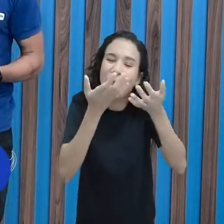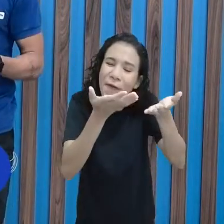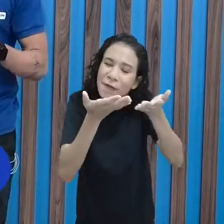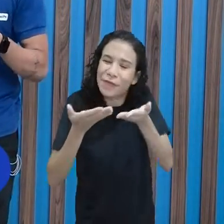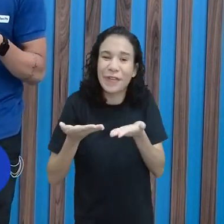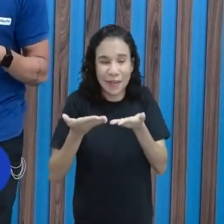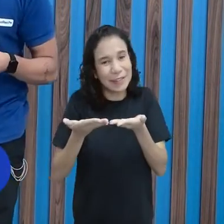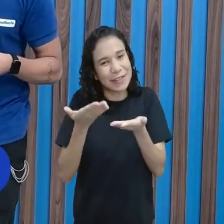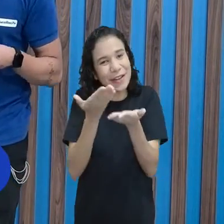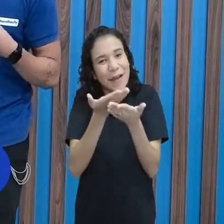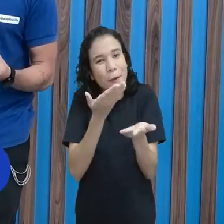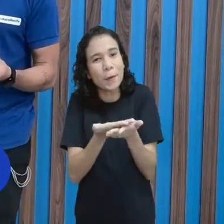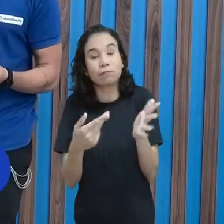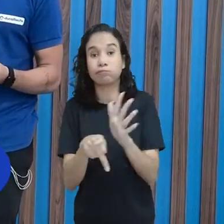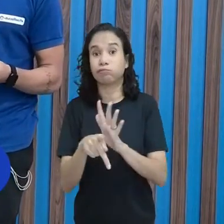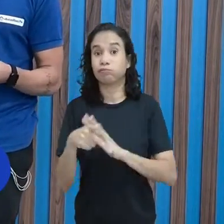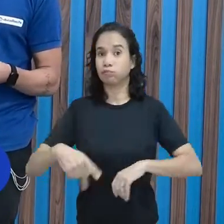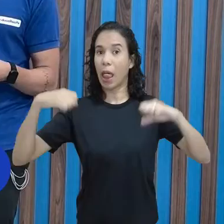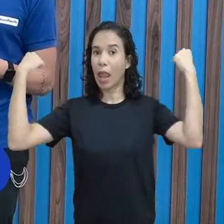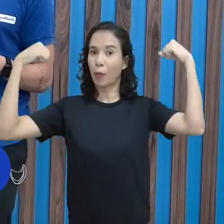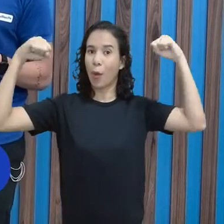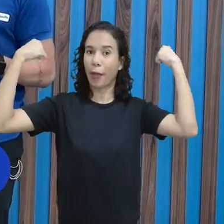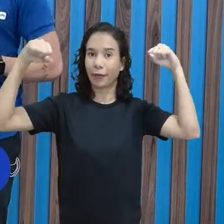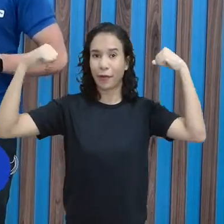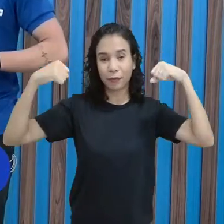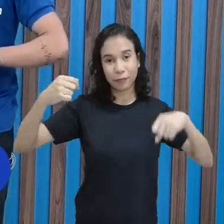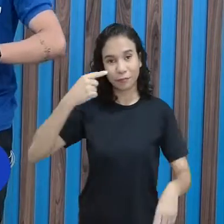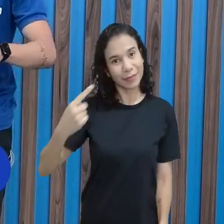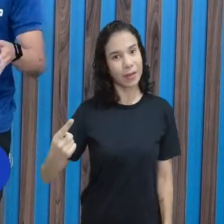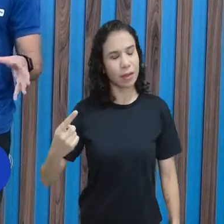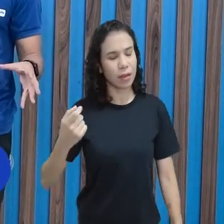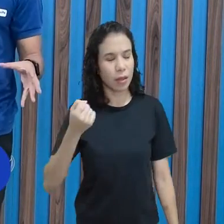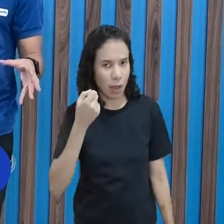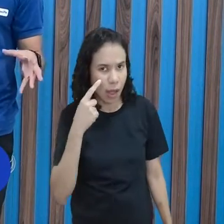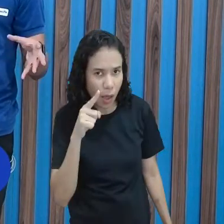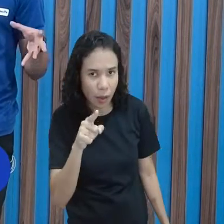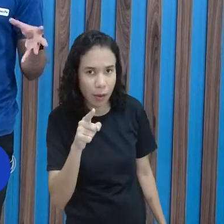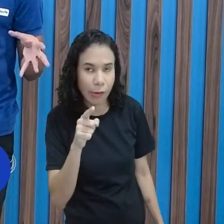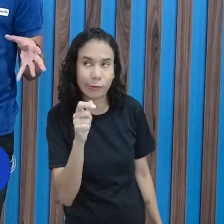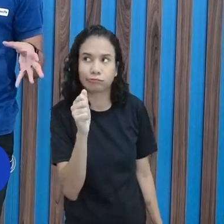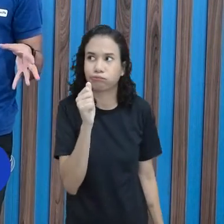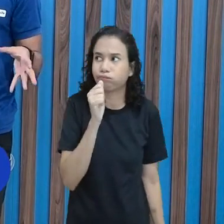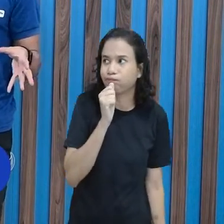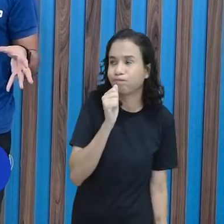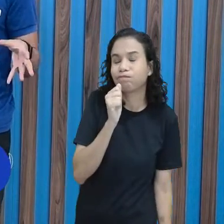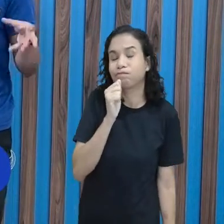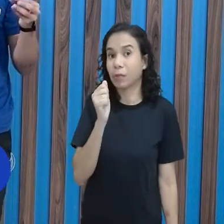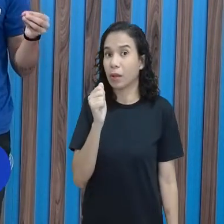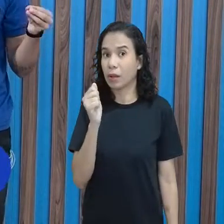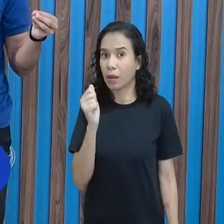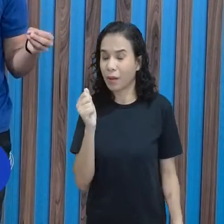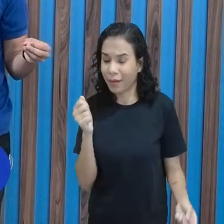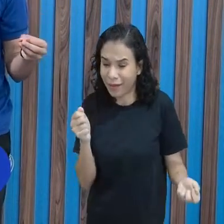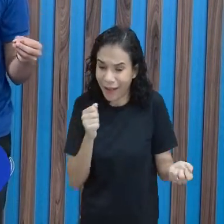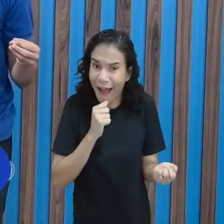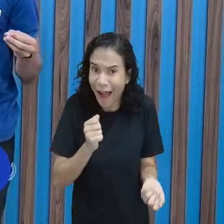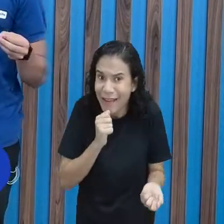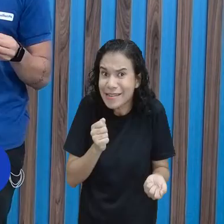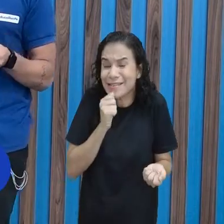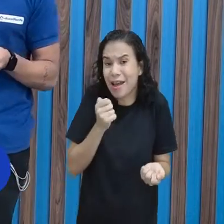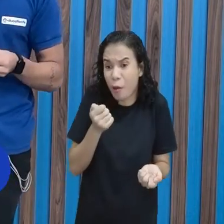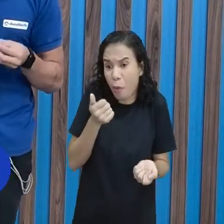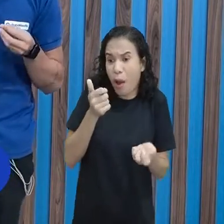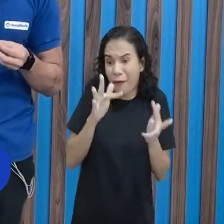-vindos e bem-vindas a mais uma aula de Educação Física. Se você, por um acaso, nessa altura do campeonato,